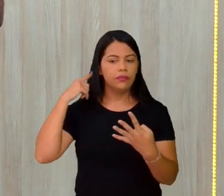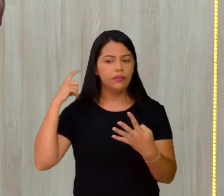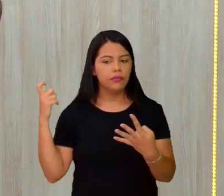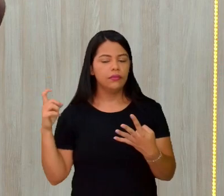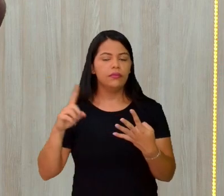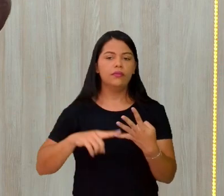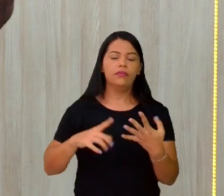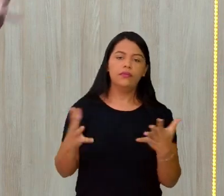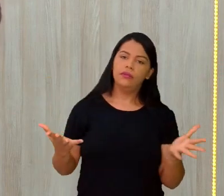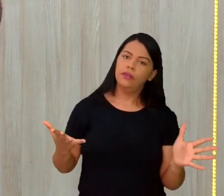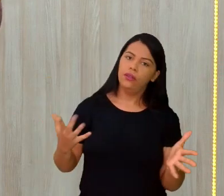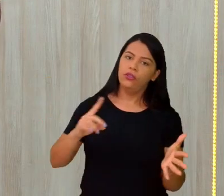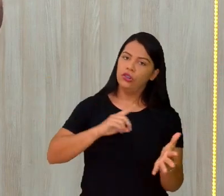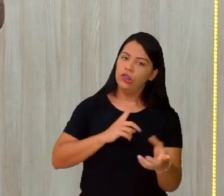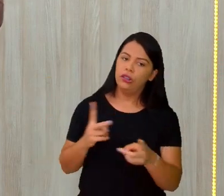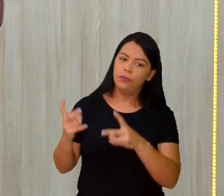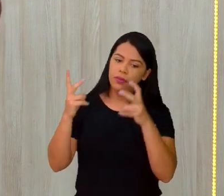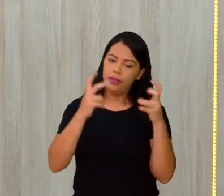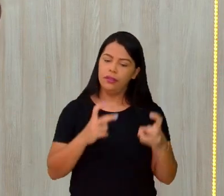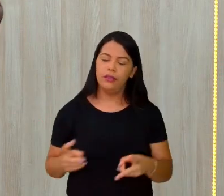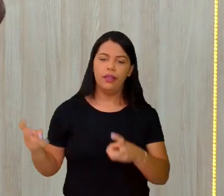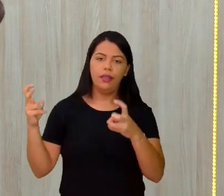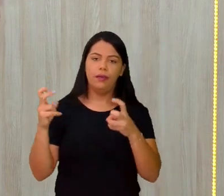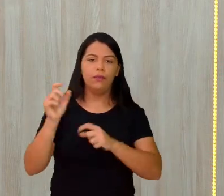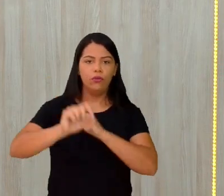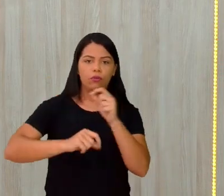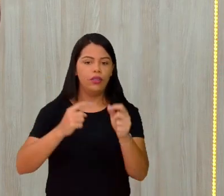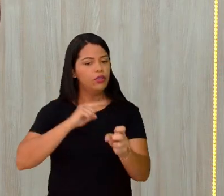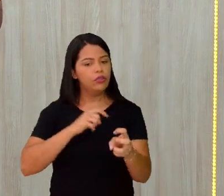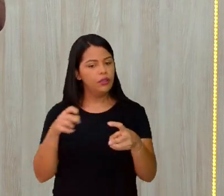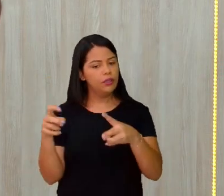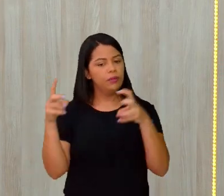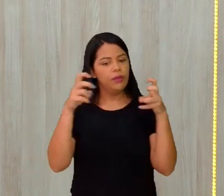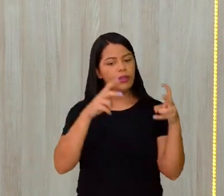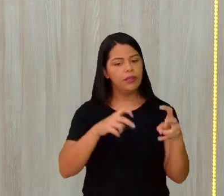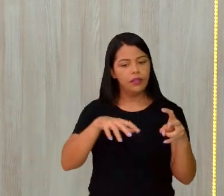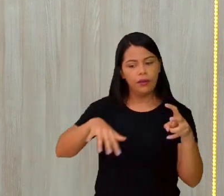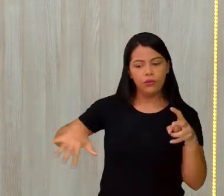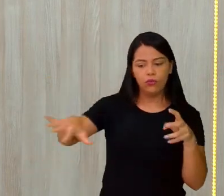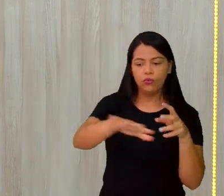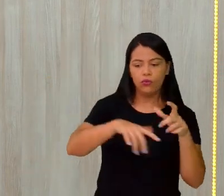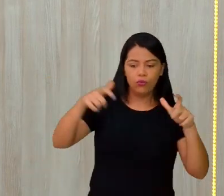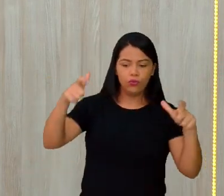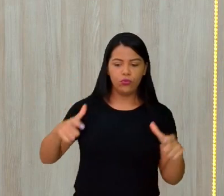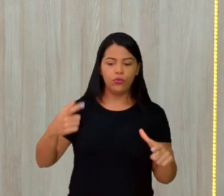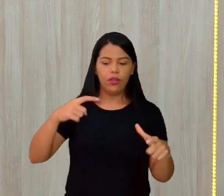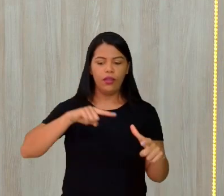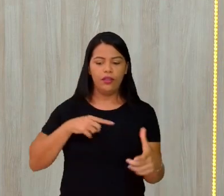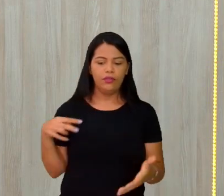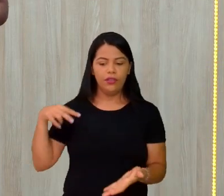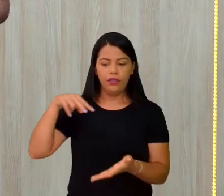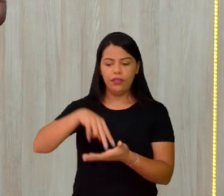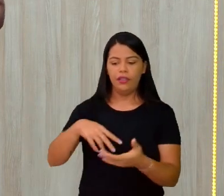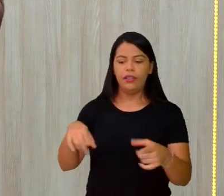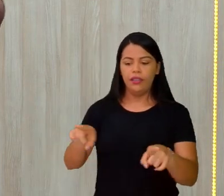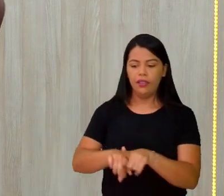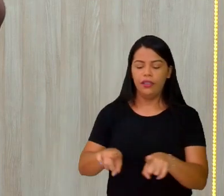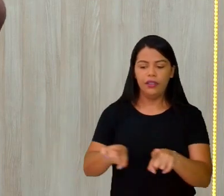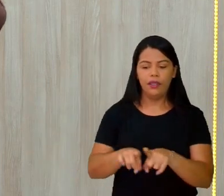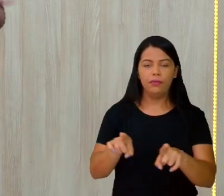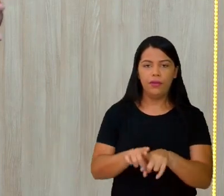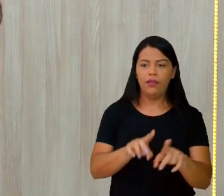chama de percepção. O que a gente vai perceber do lugar que a gente está inserido, além de estar